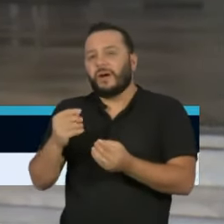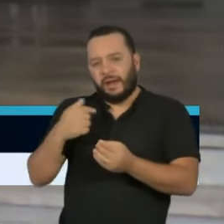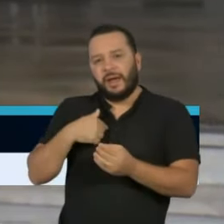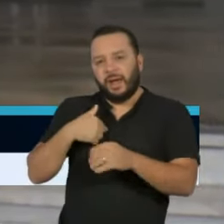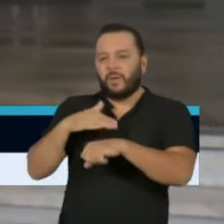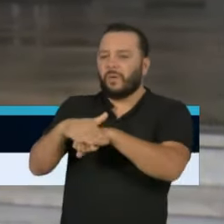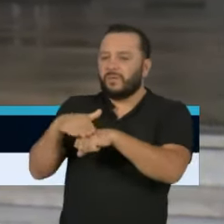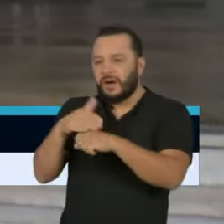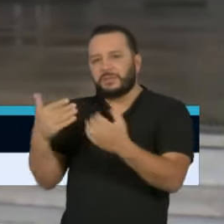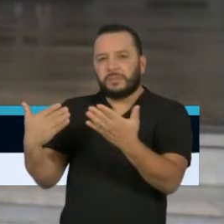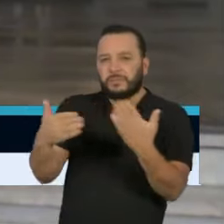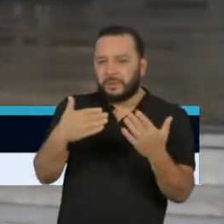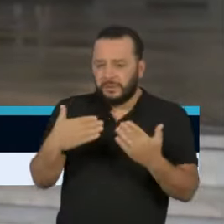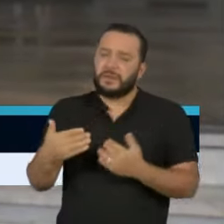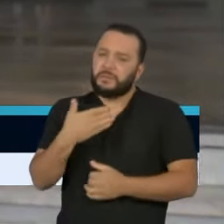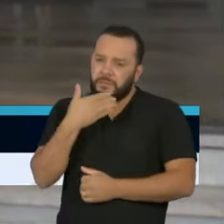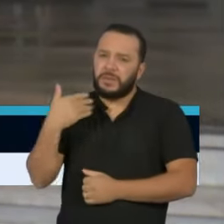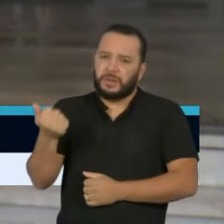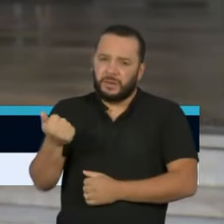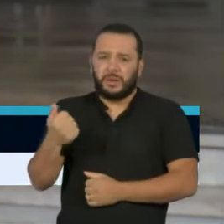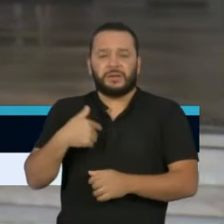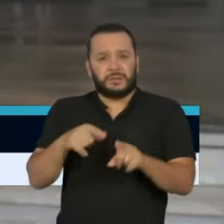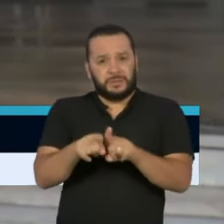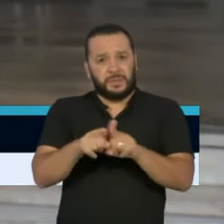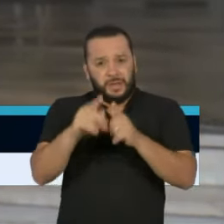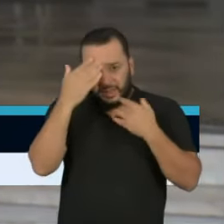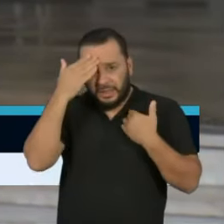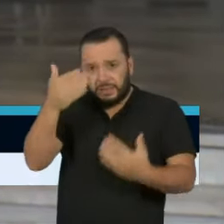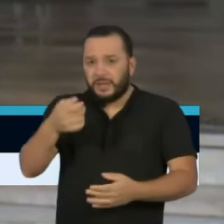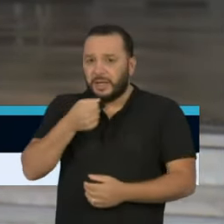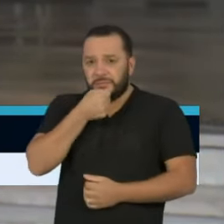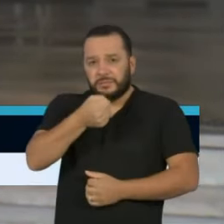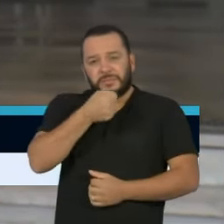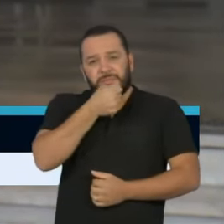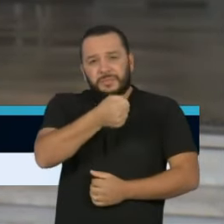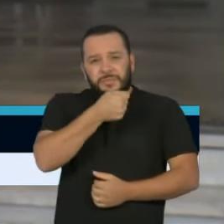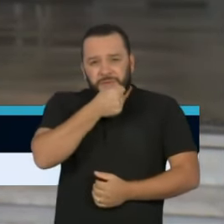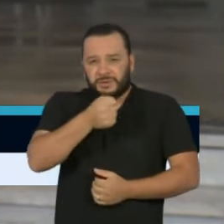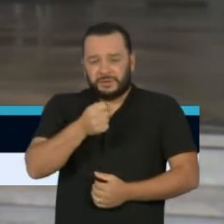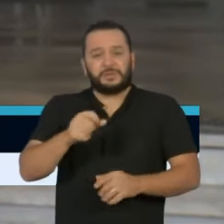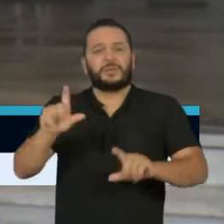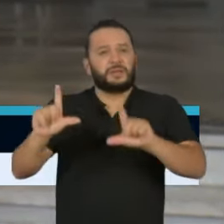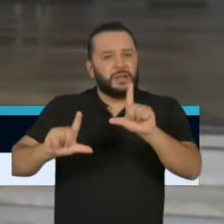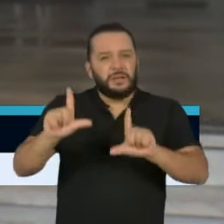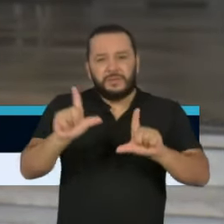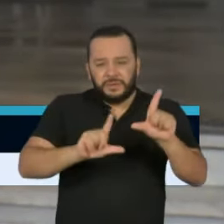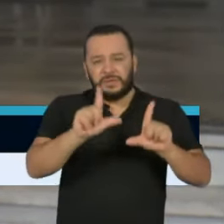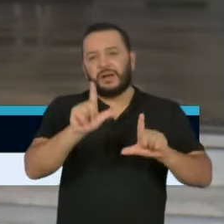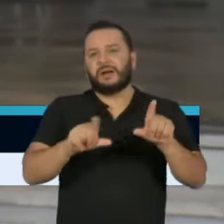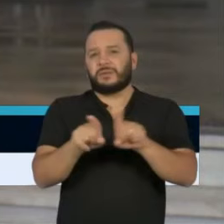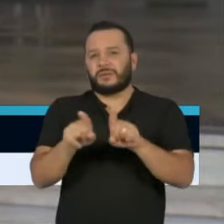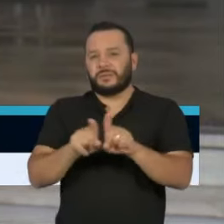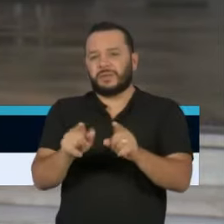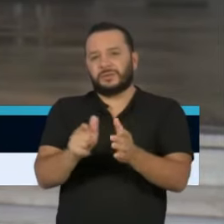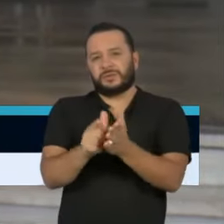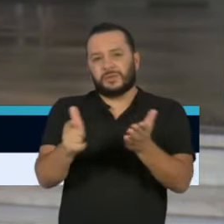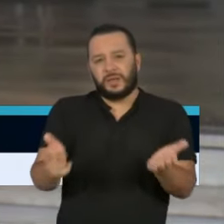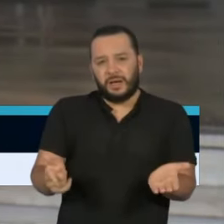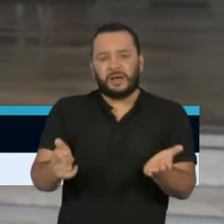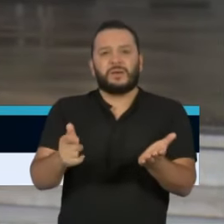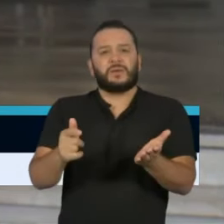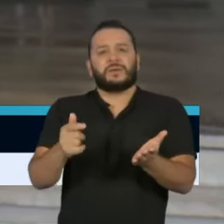razão. E queria, inclusive, agradecer a toda a imprensa que a gente tem visto em todas as TVs, em todos os jornais,